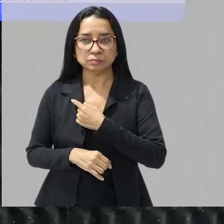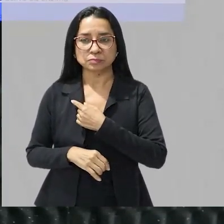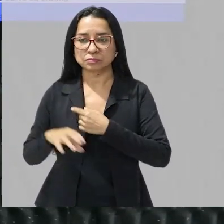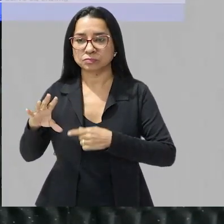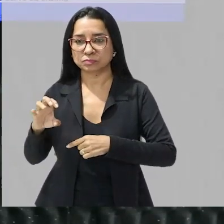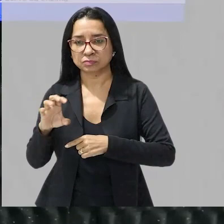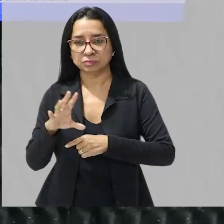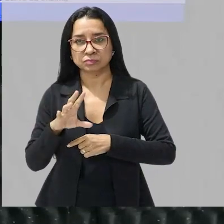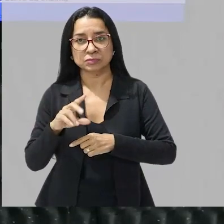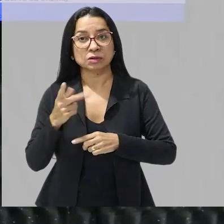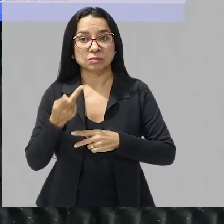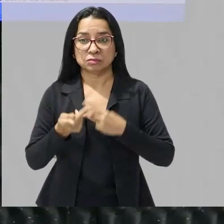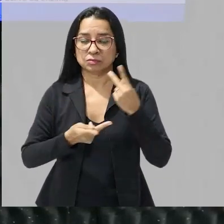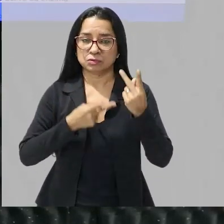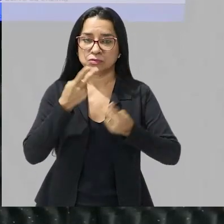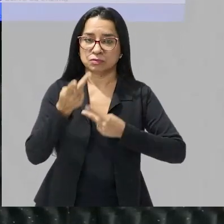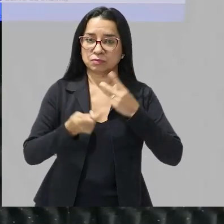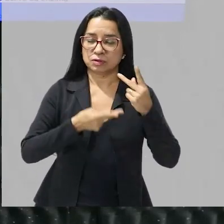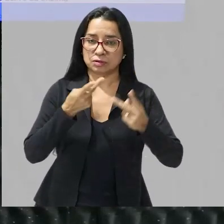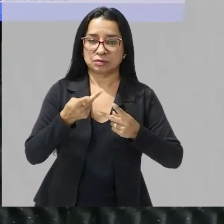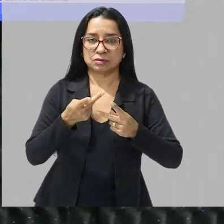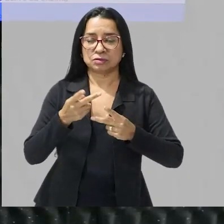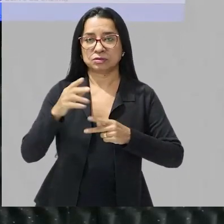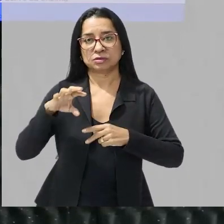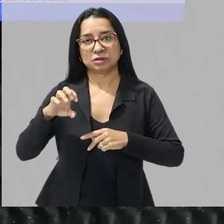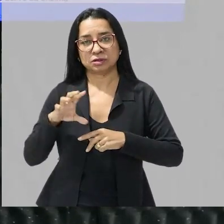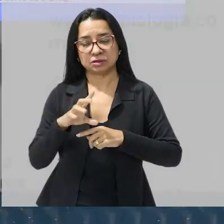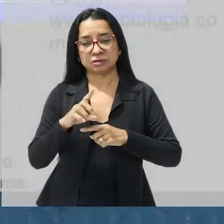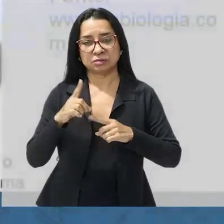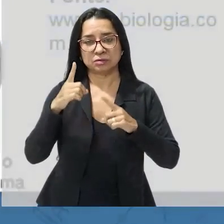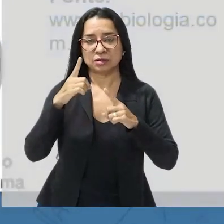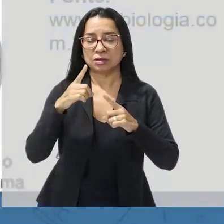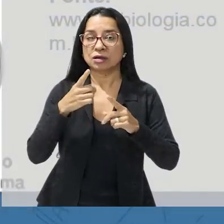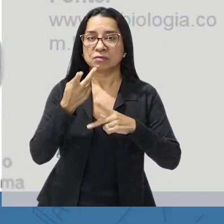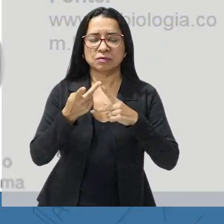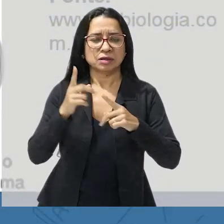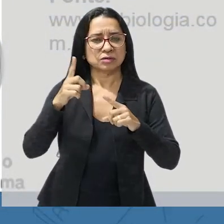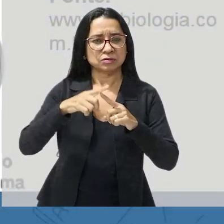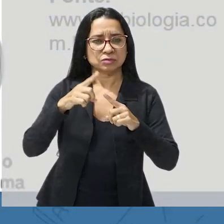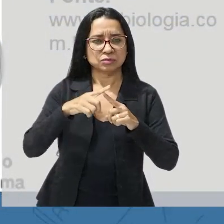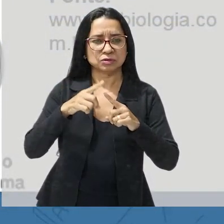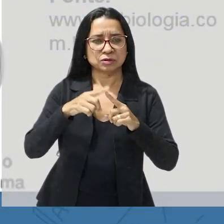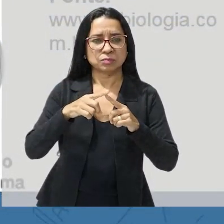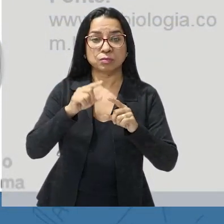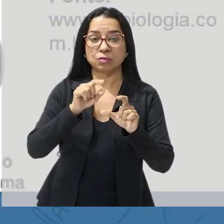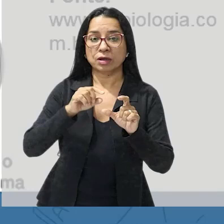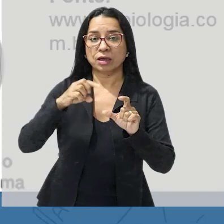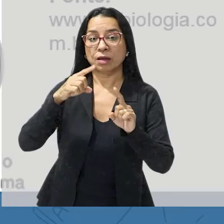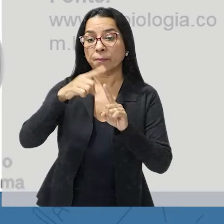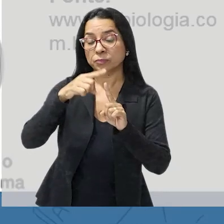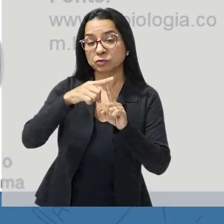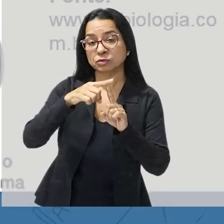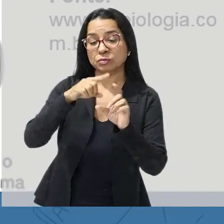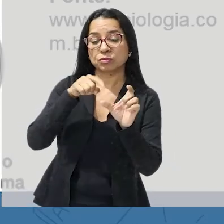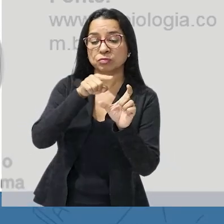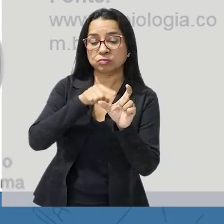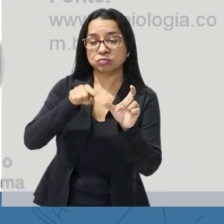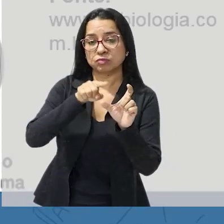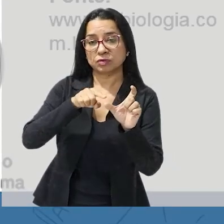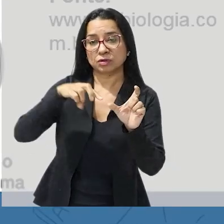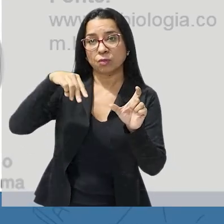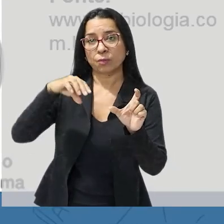geralmente quando a fala de enzimas a gente fala do modelo chamado modelo chave fechadura tá? as enzimas